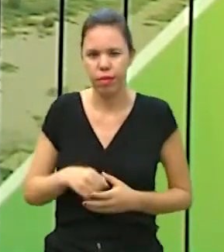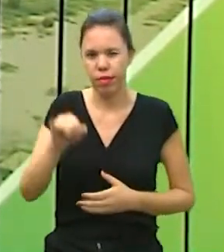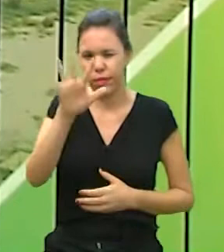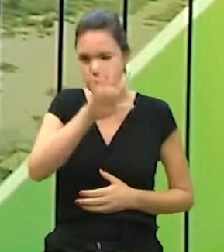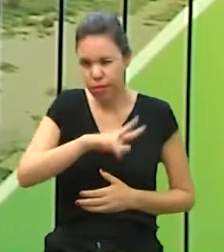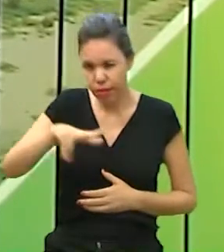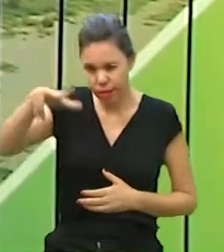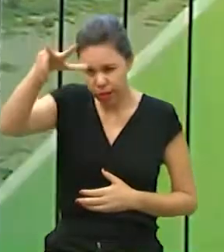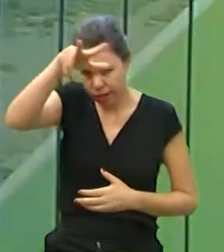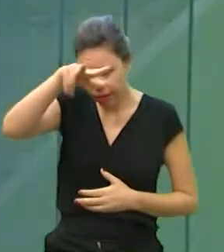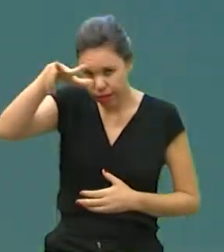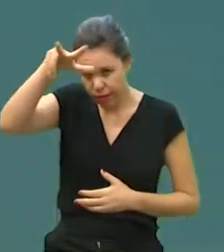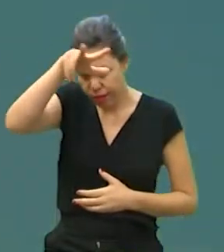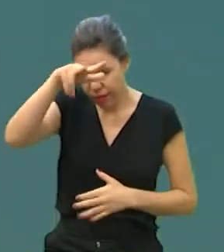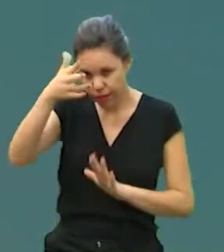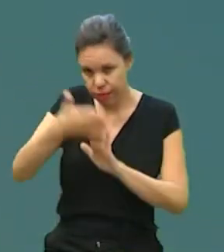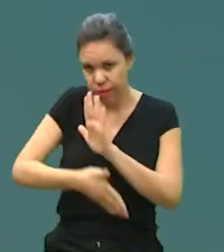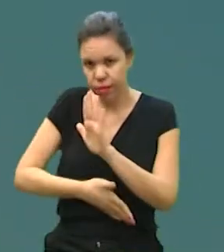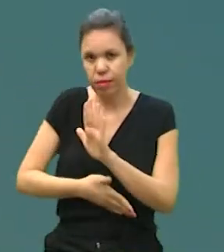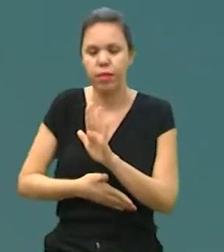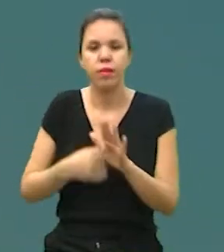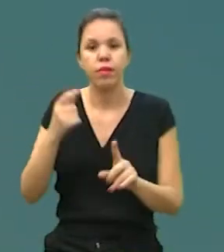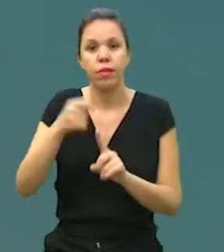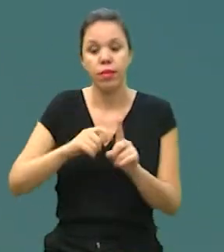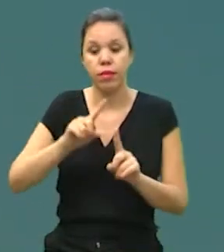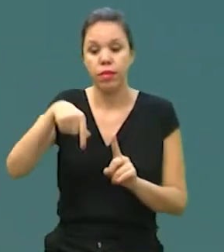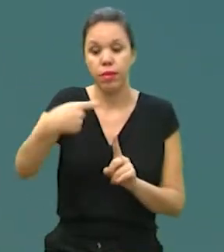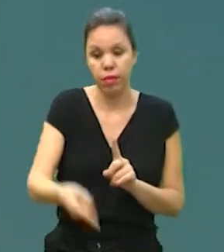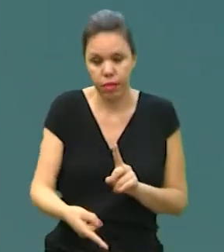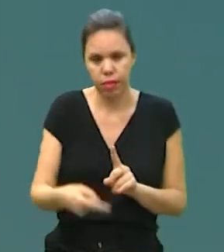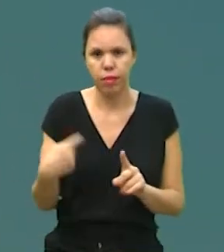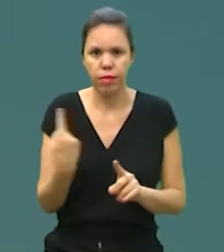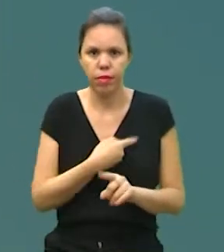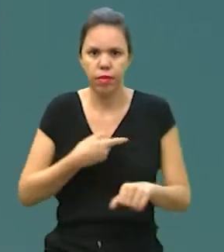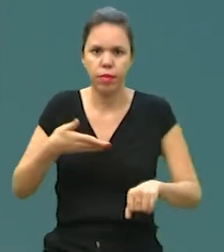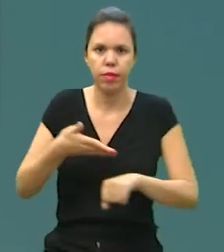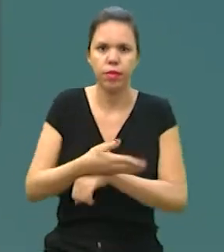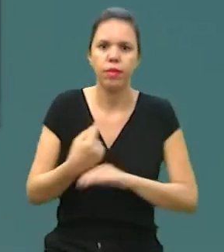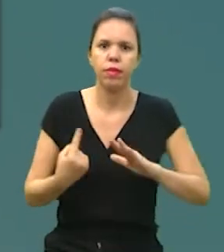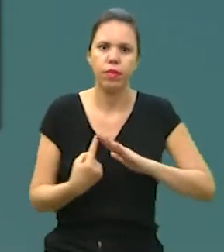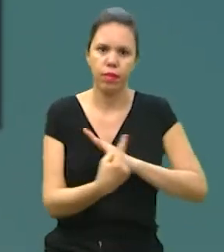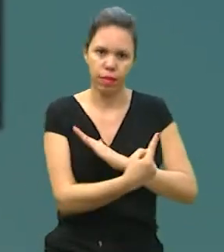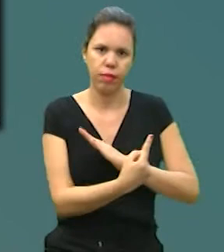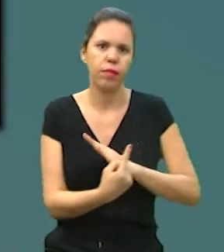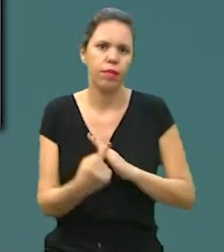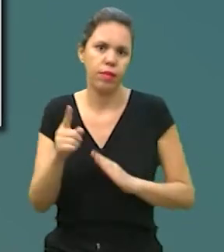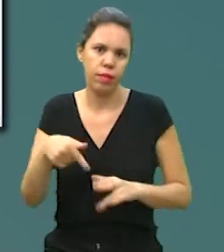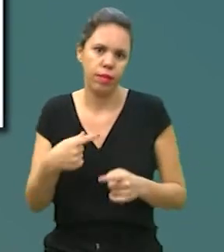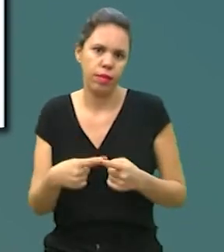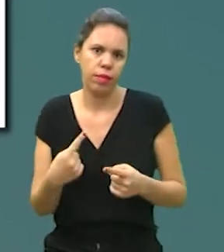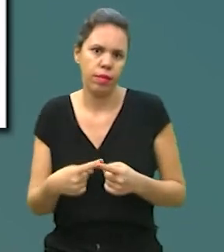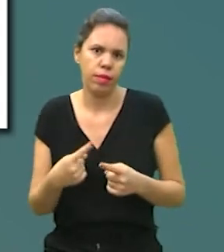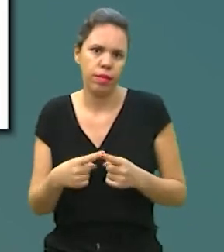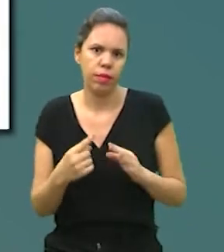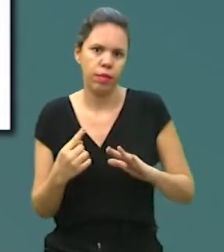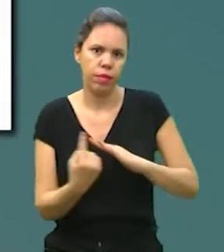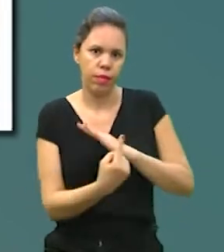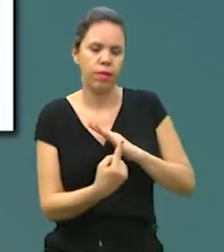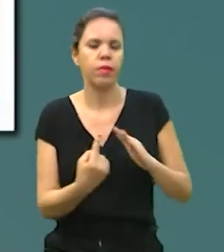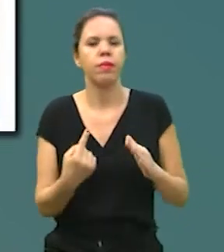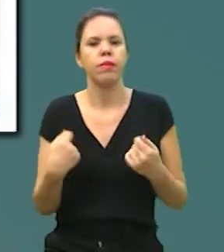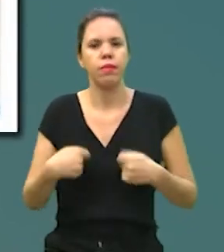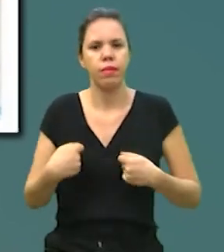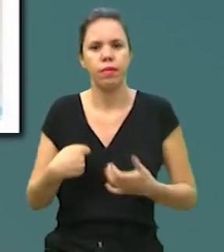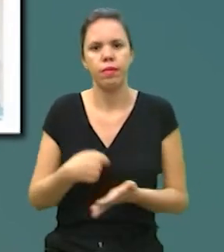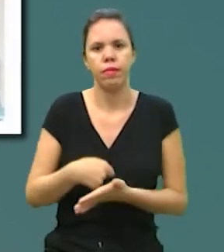Imagens de satélites, inclusive, já comprovaram isso um mês depois que nós entramos em quarentena. Isso porque essa quarentena